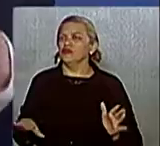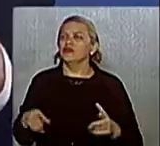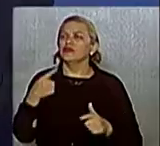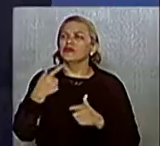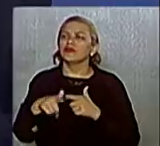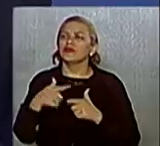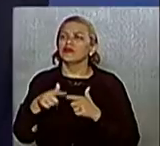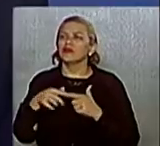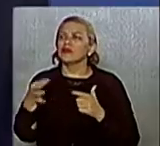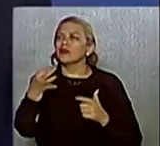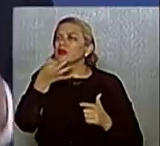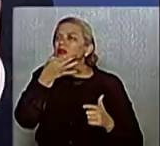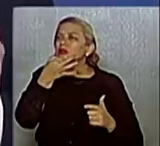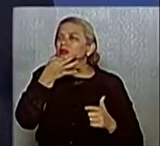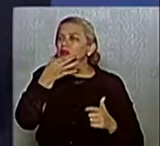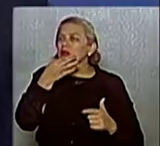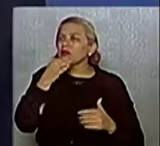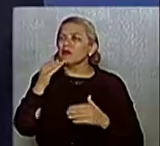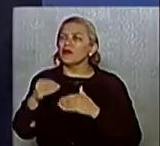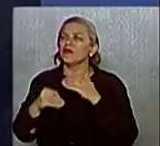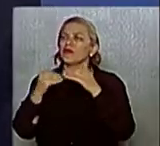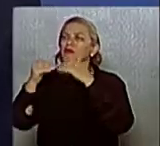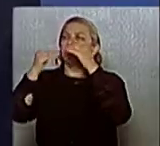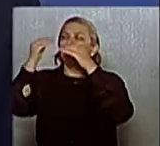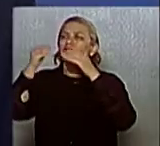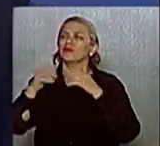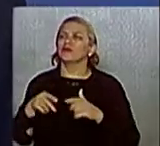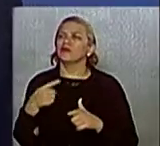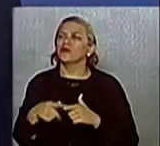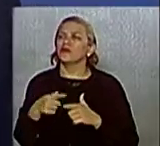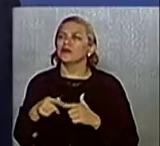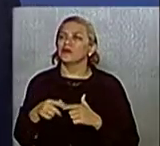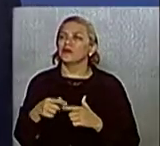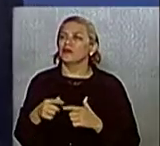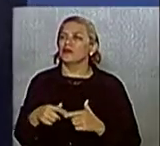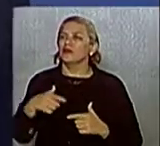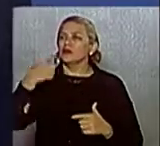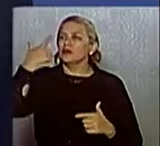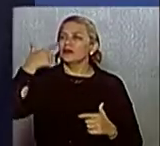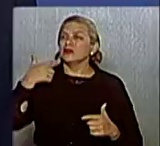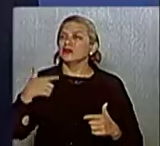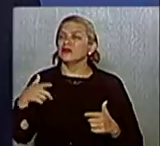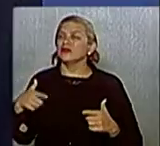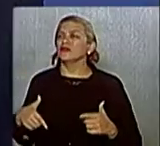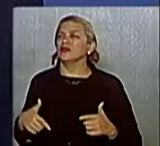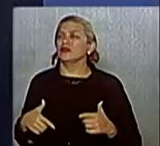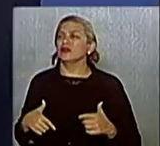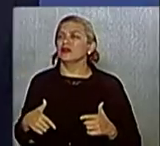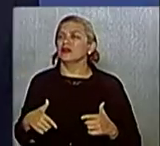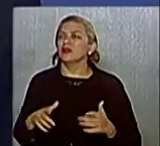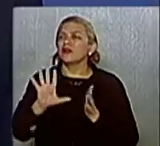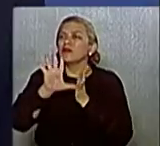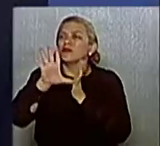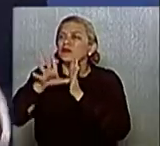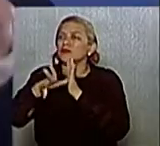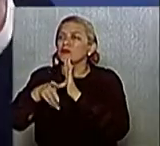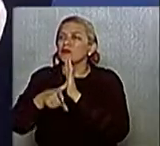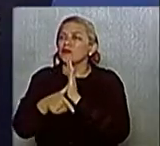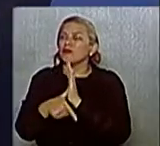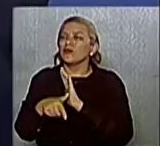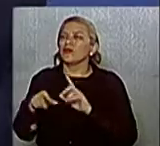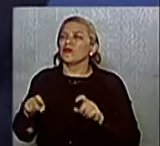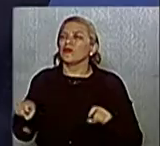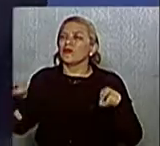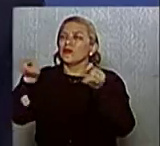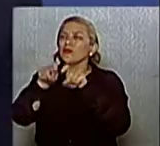gestão de estoques. Nós tivemos problemas seríssimos. Nós tivemos furto de computadores na Secretaria de Planejamento. O